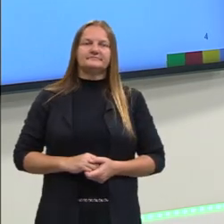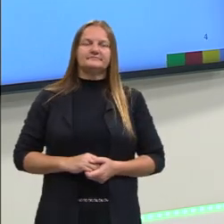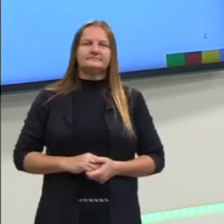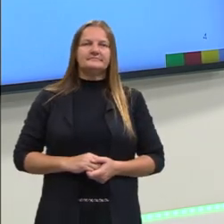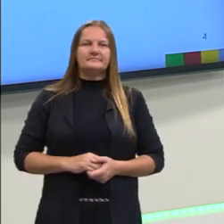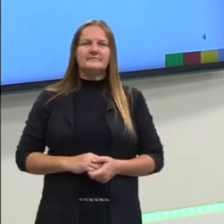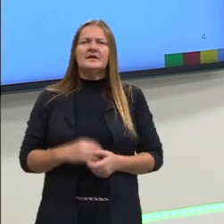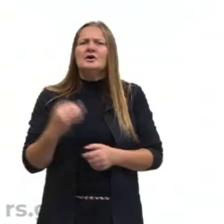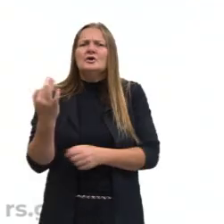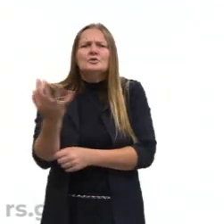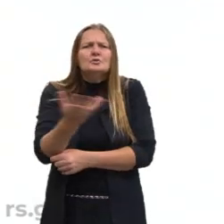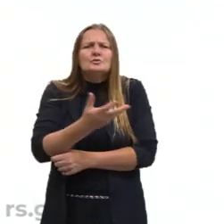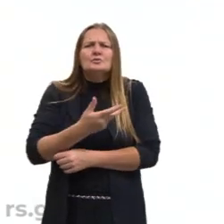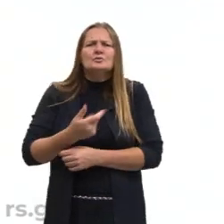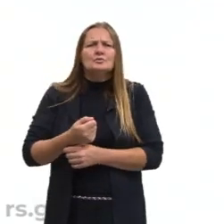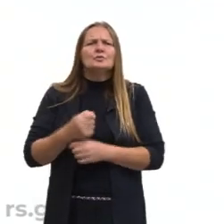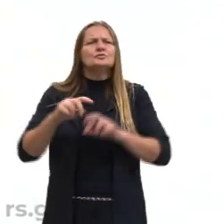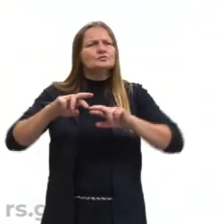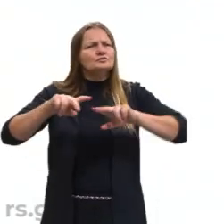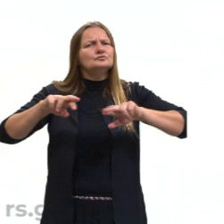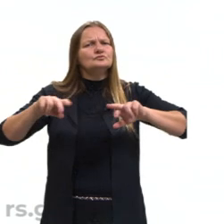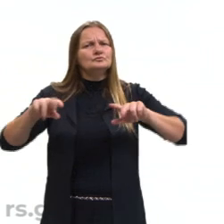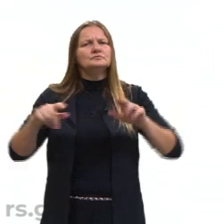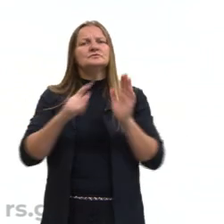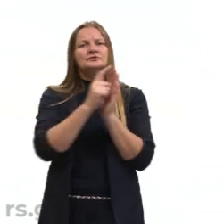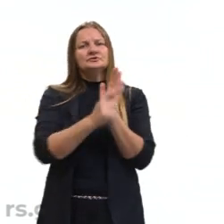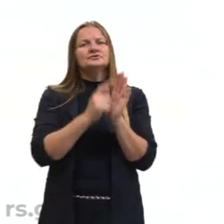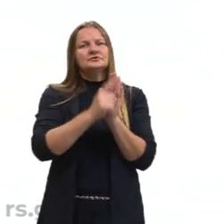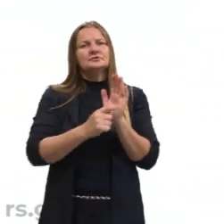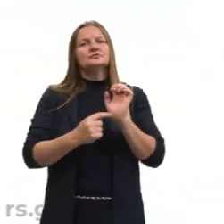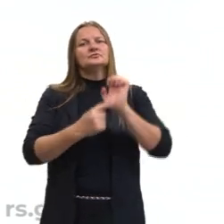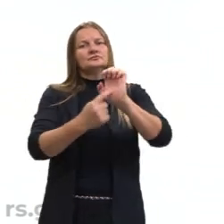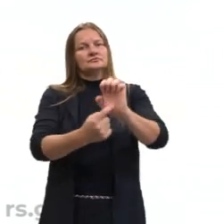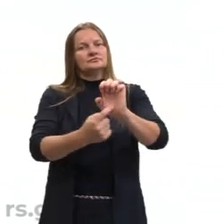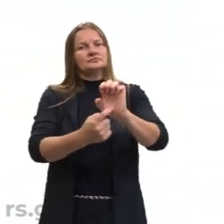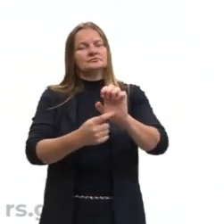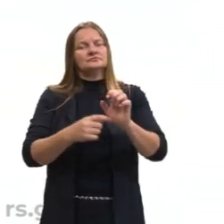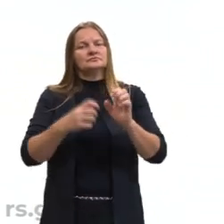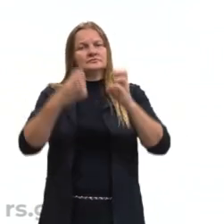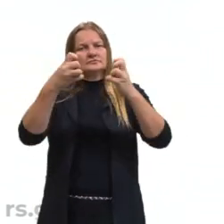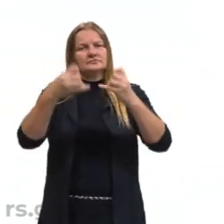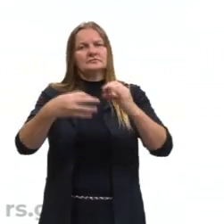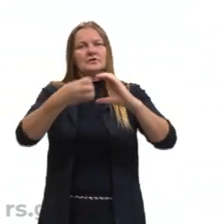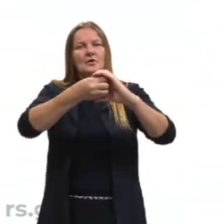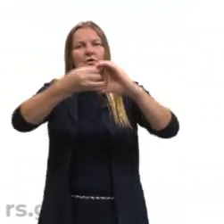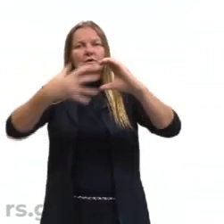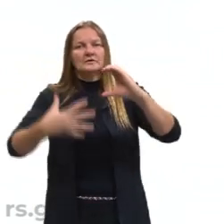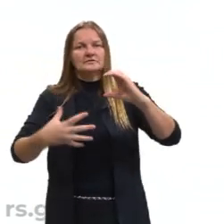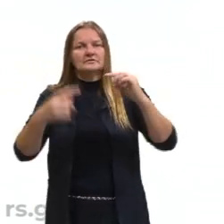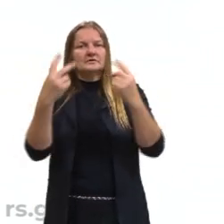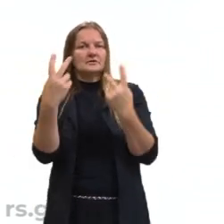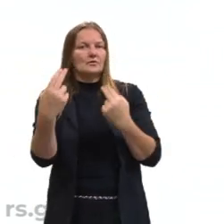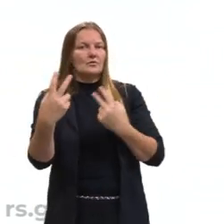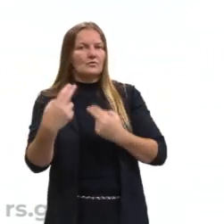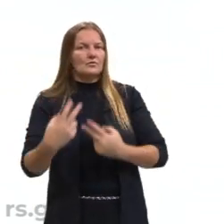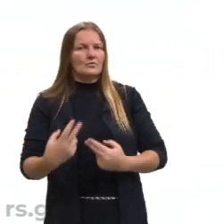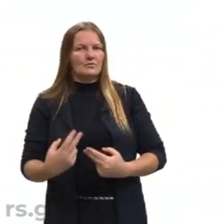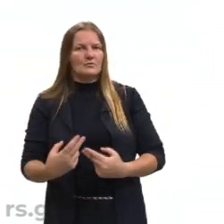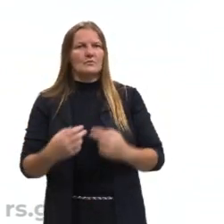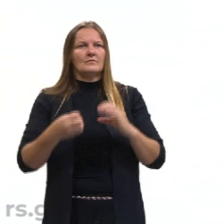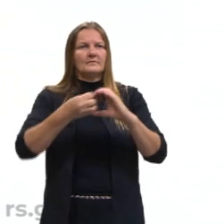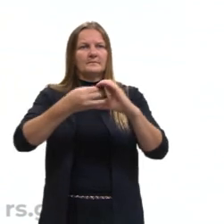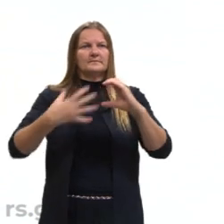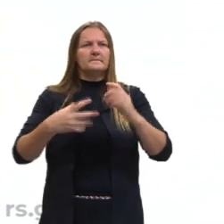Todos esses gêneros apresentam algumas características que são comuns. Por quê? Elas